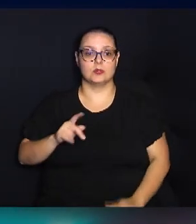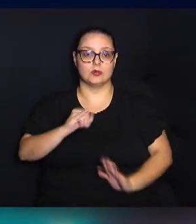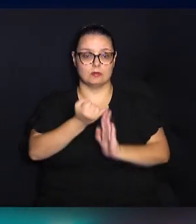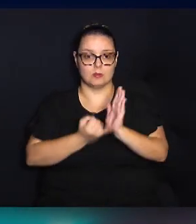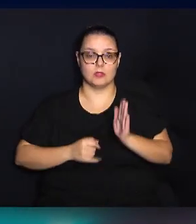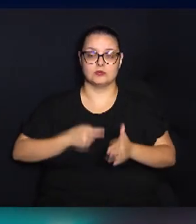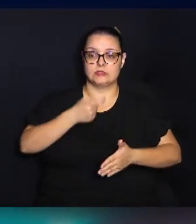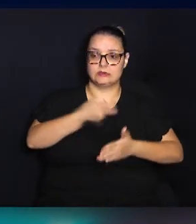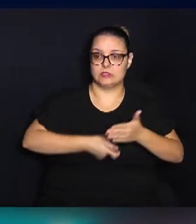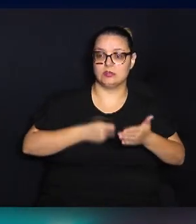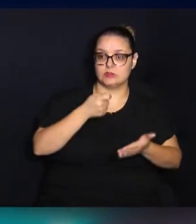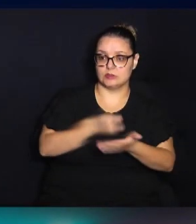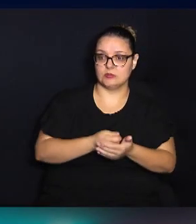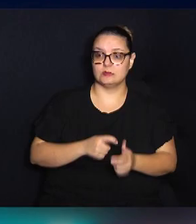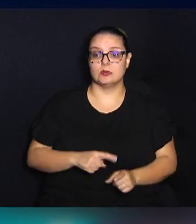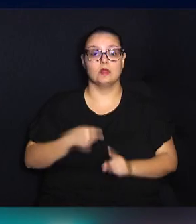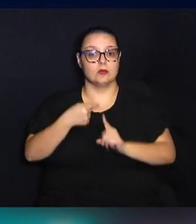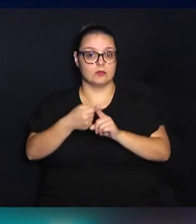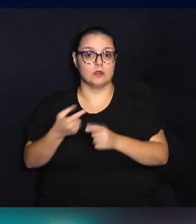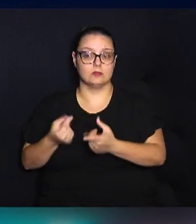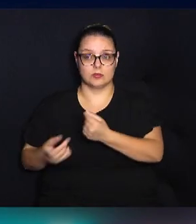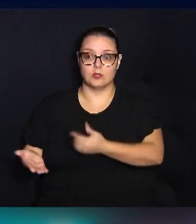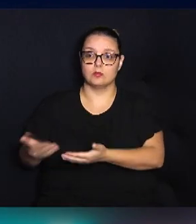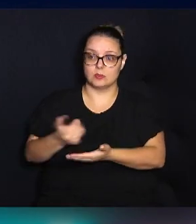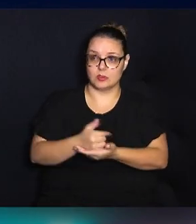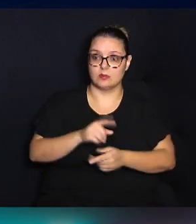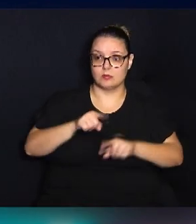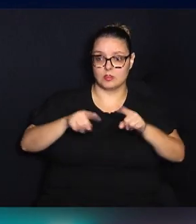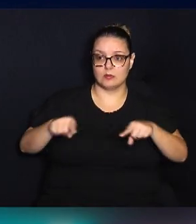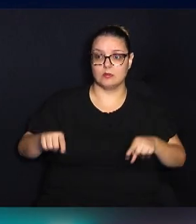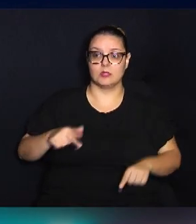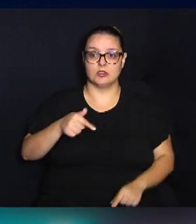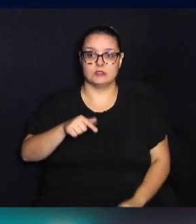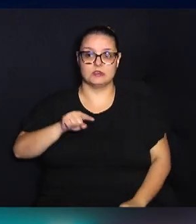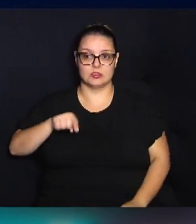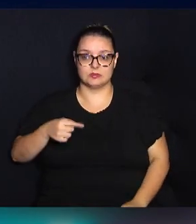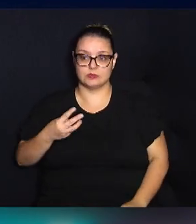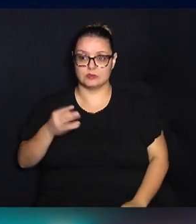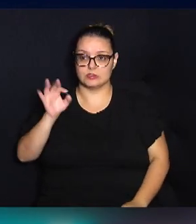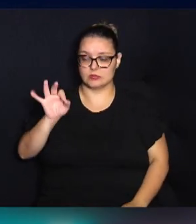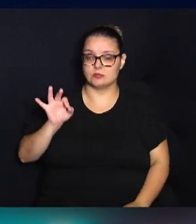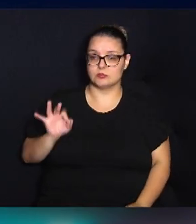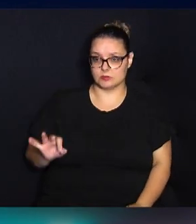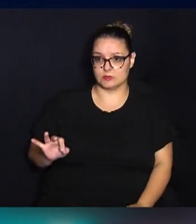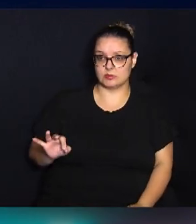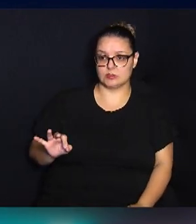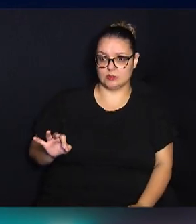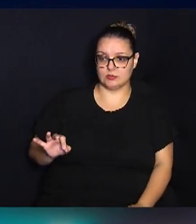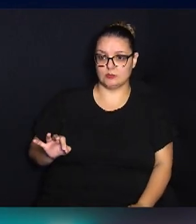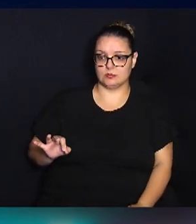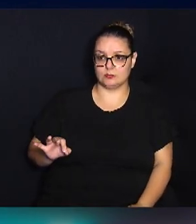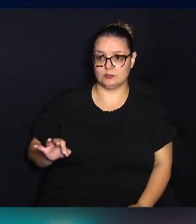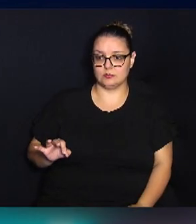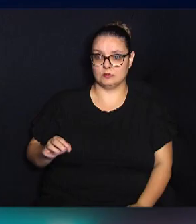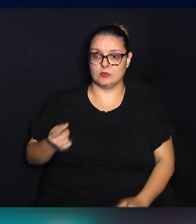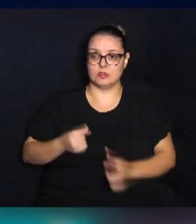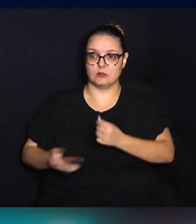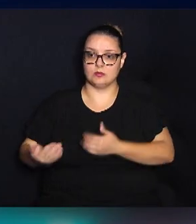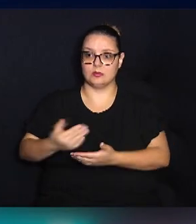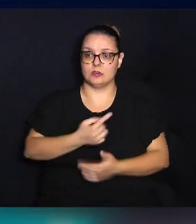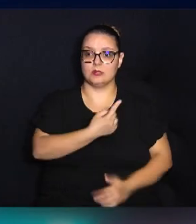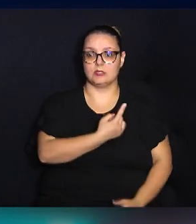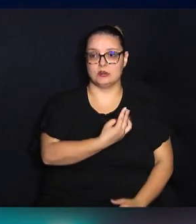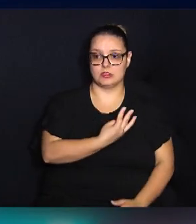bastante positivo a arrecadação, com uma variação real de 7,3%, tendo arrecadado R$